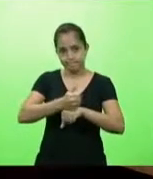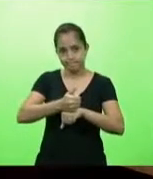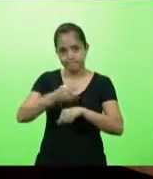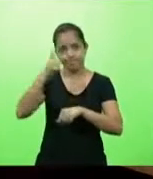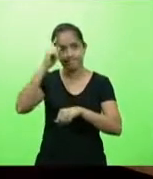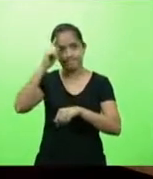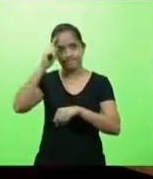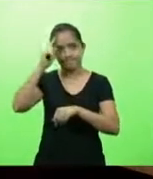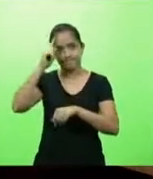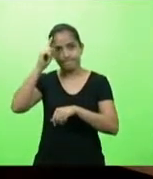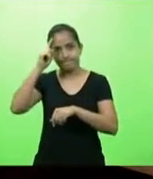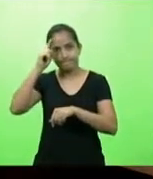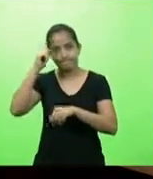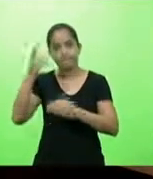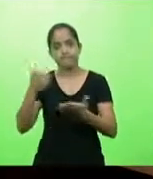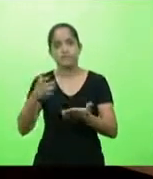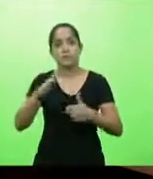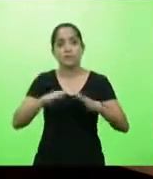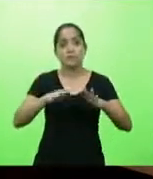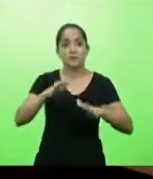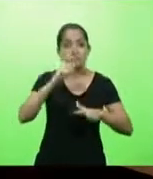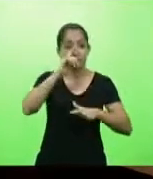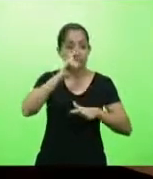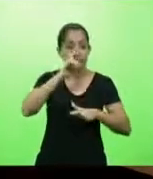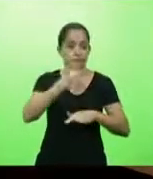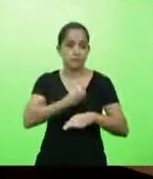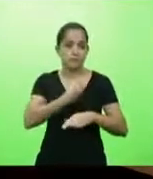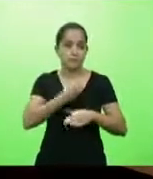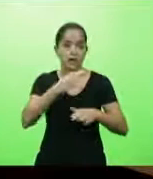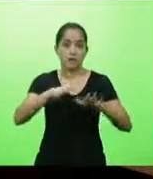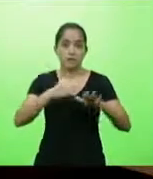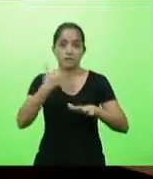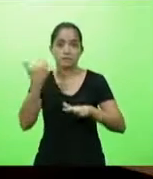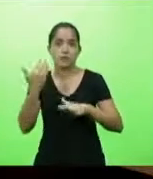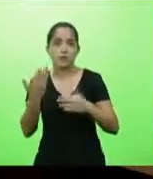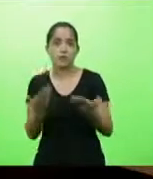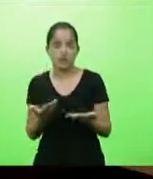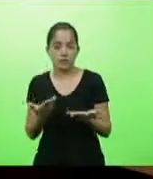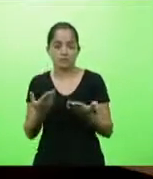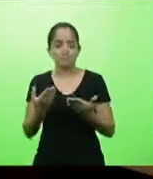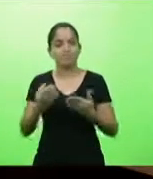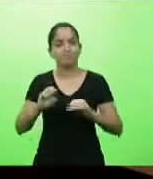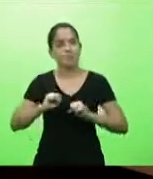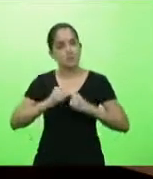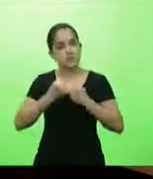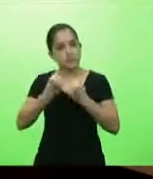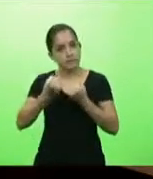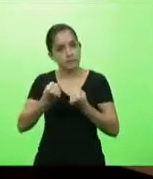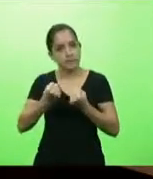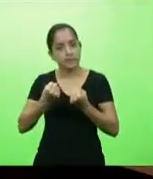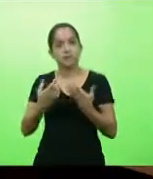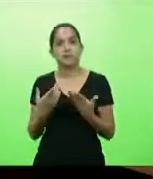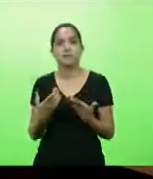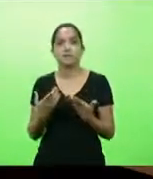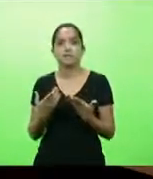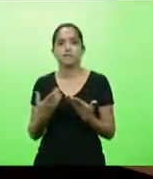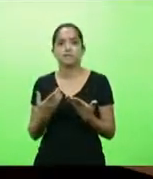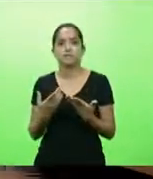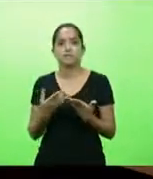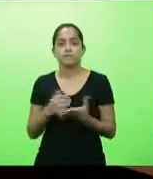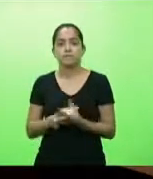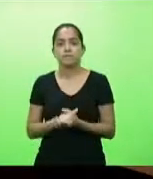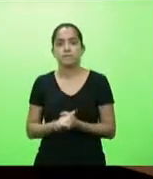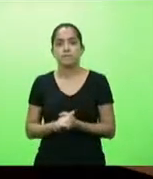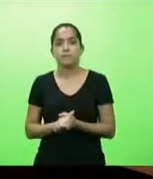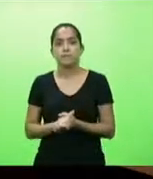dia, muitas vezes arriscam e até perdem as suas vidas na defesa da vida do cidadão catarinense. Portanto,